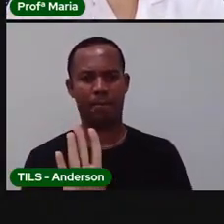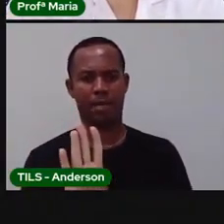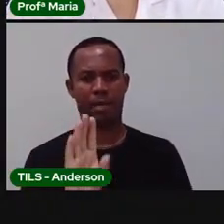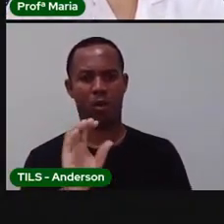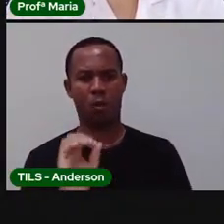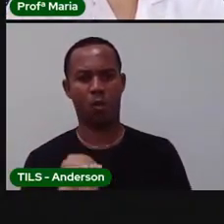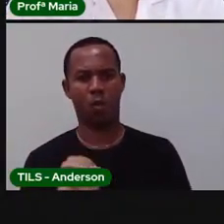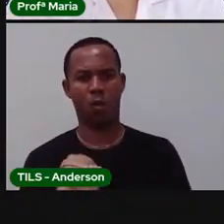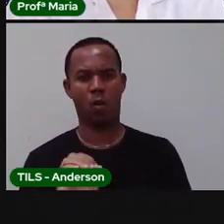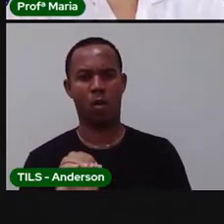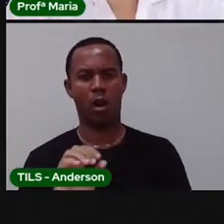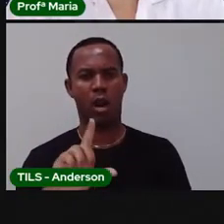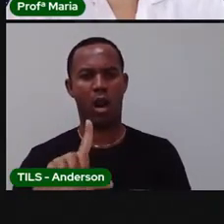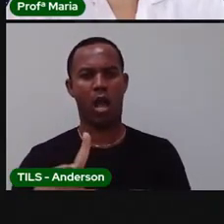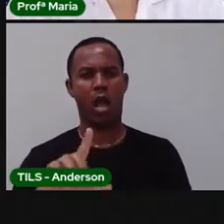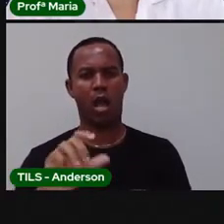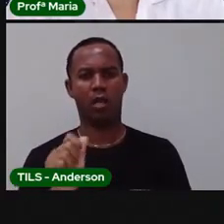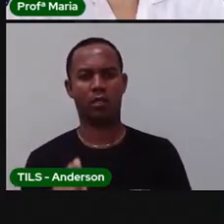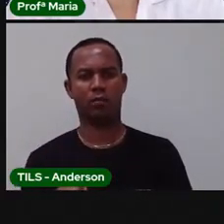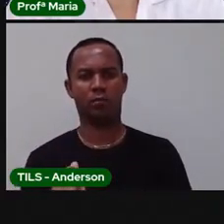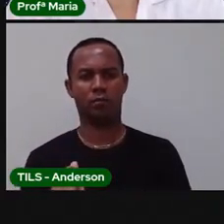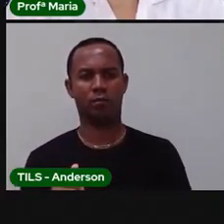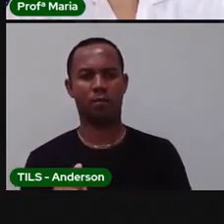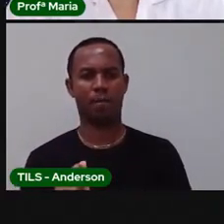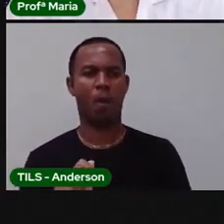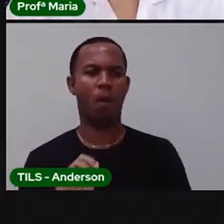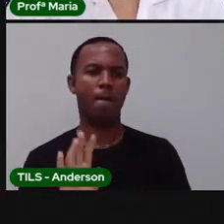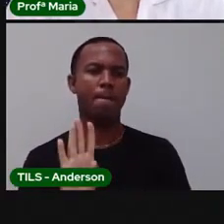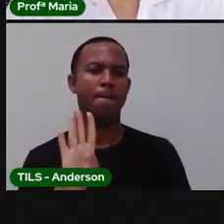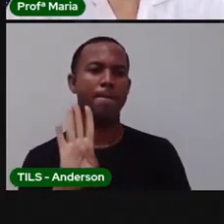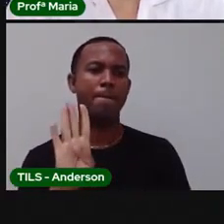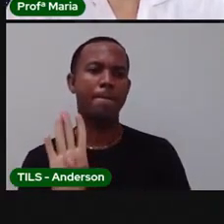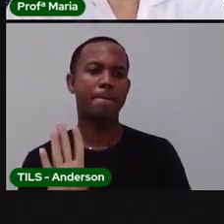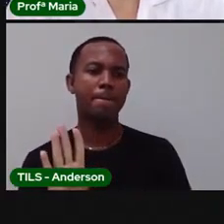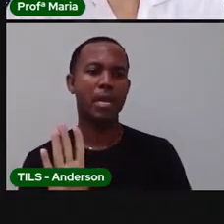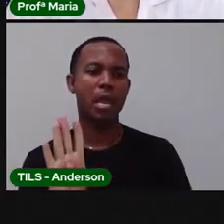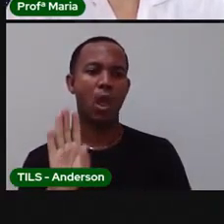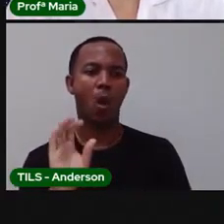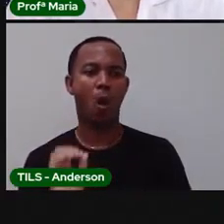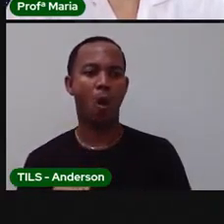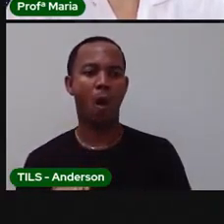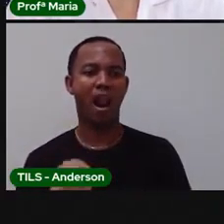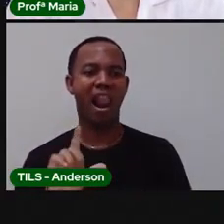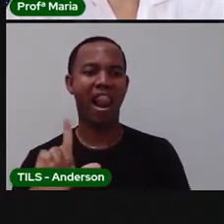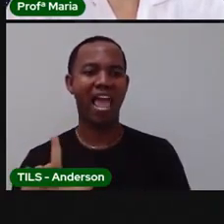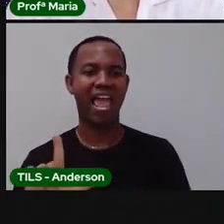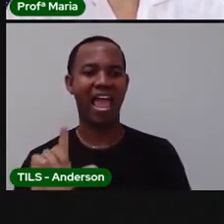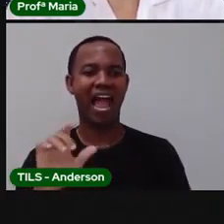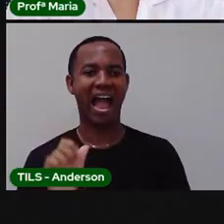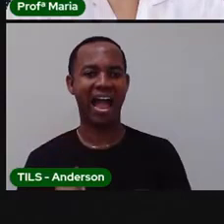Bó-la. Olha a boca da pró. Bó-la.